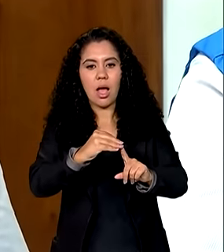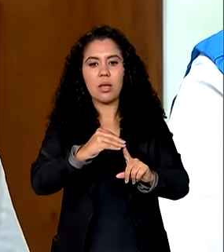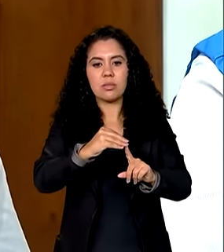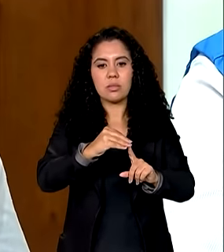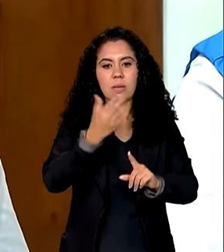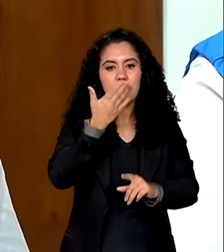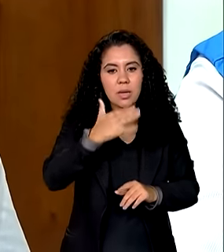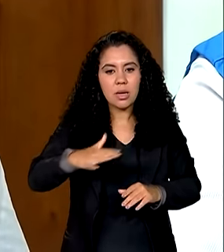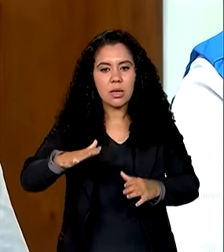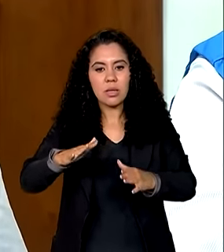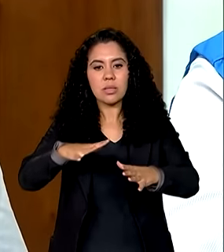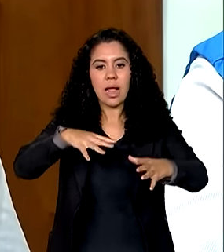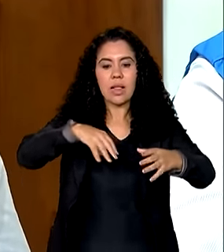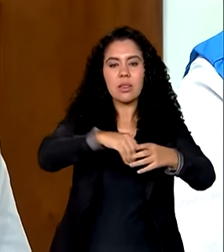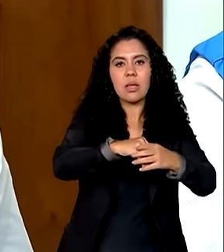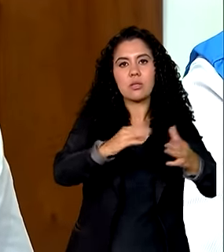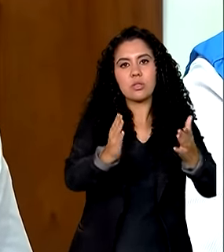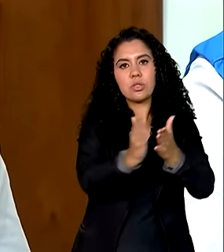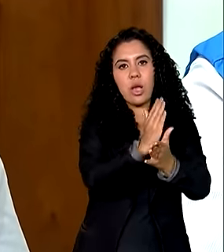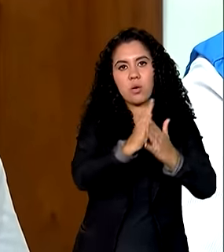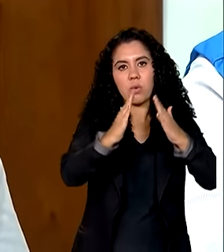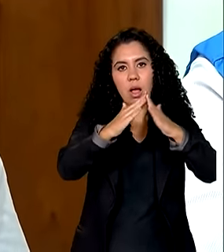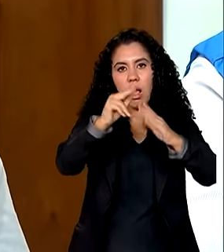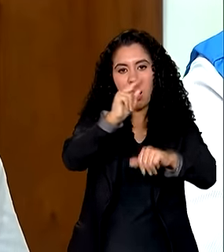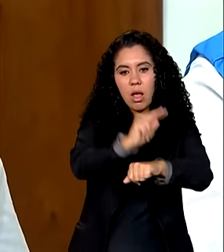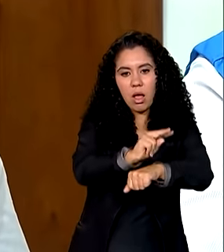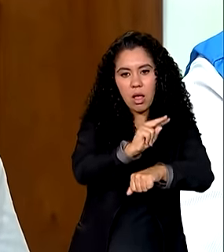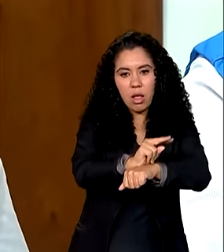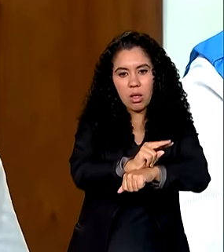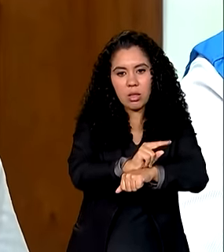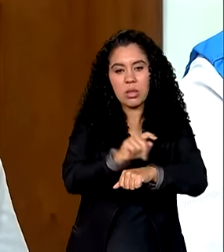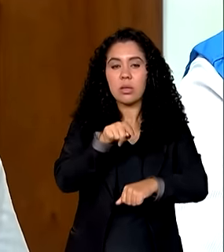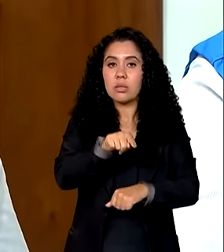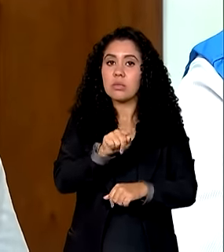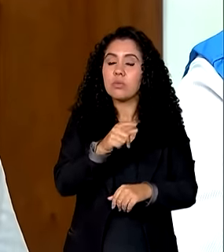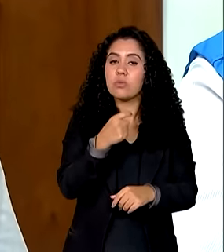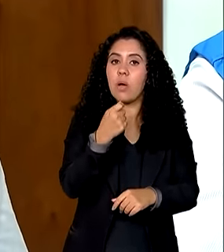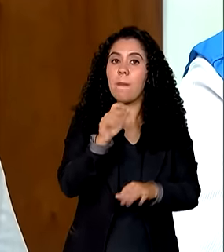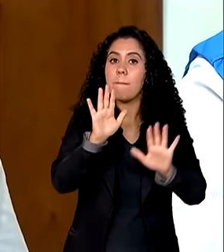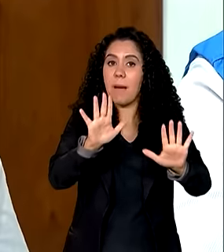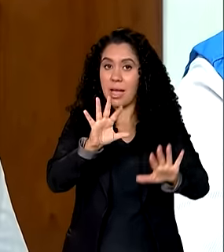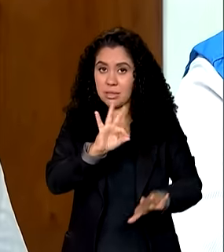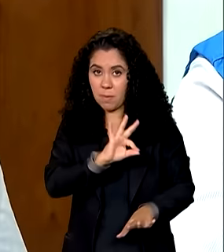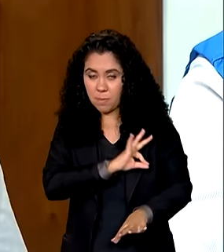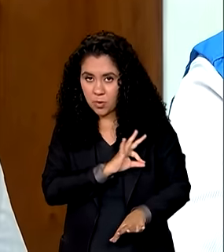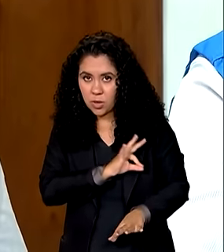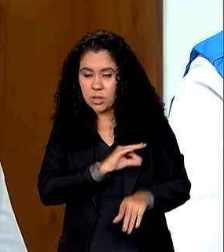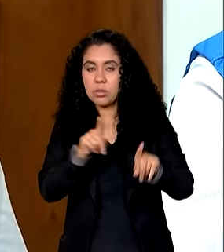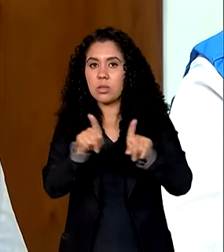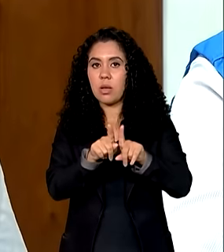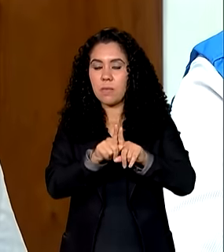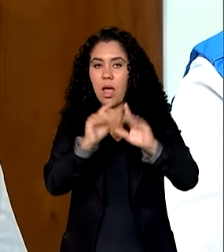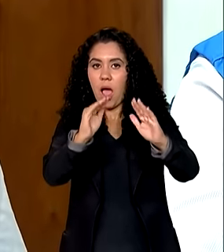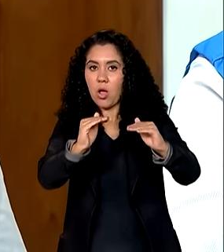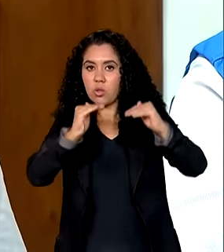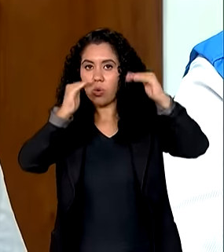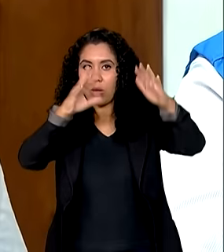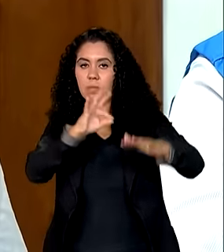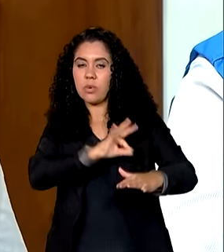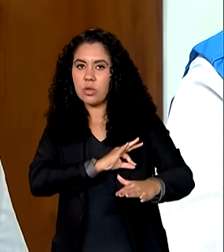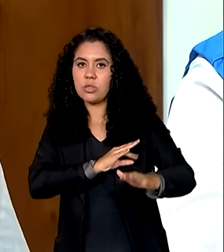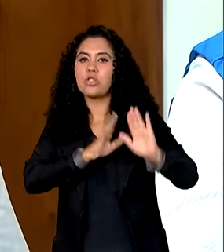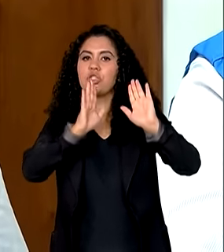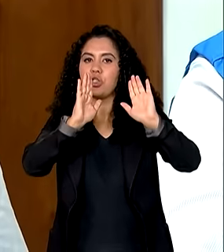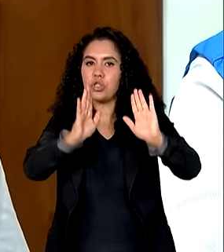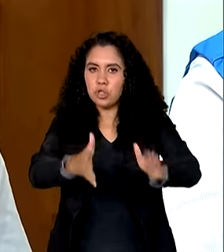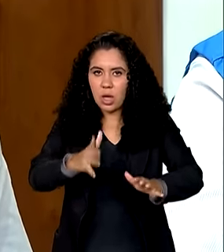de alguns abrigamentos nós queremos dizer o seguinte foram casos pontuais mas que a polícia as autoridades policiais já estão tratando